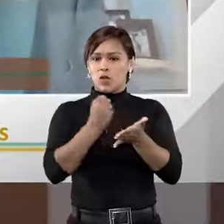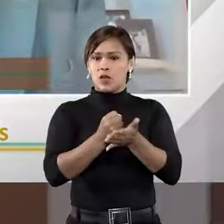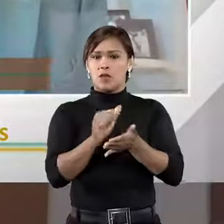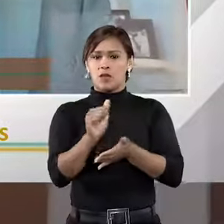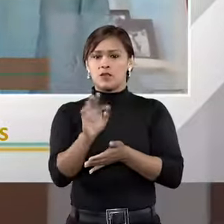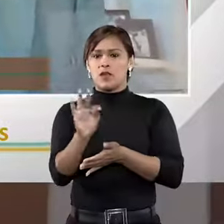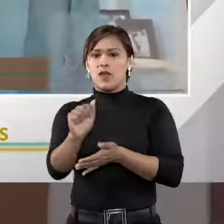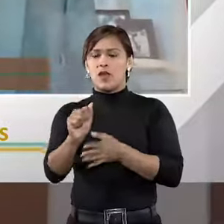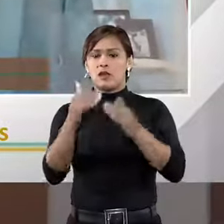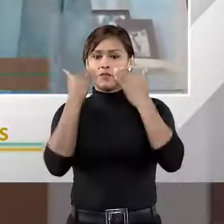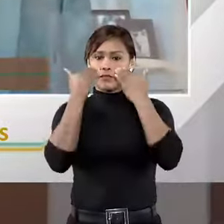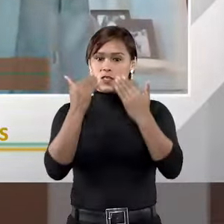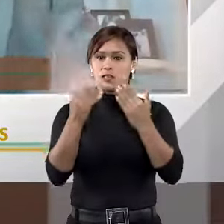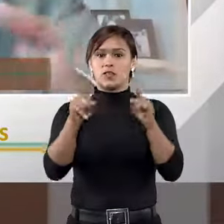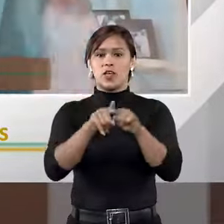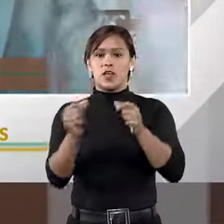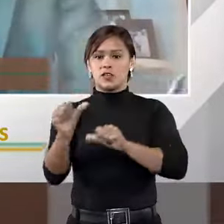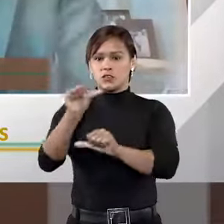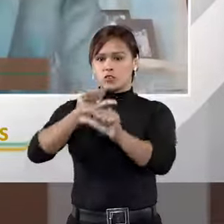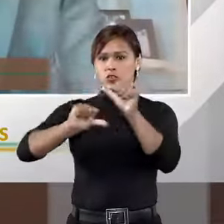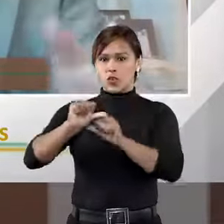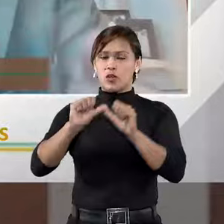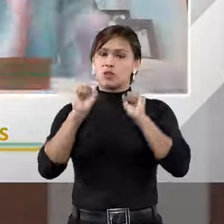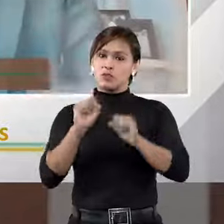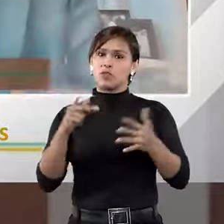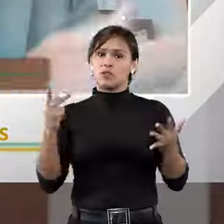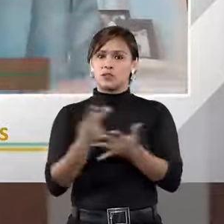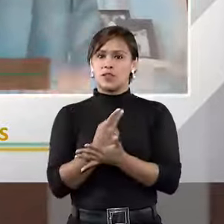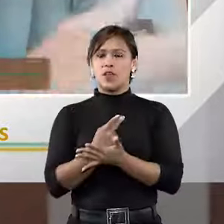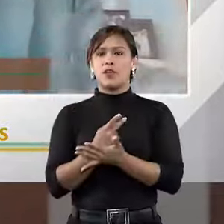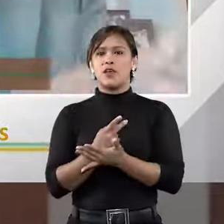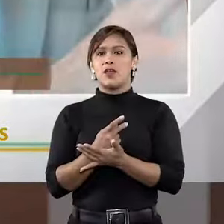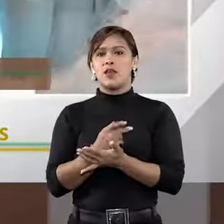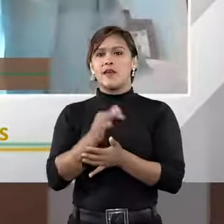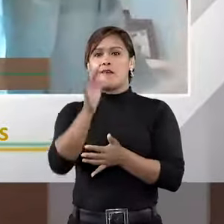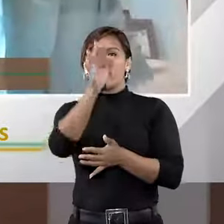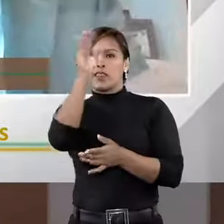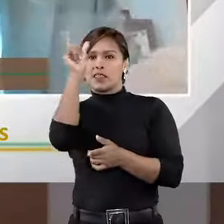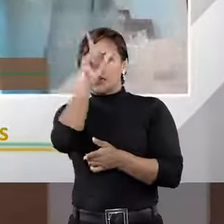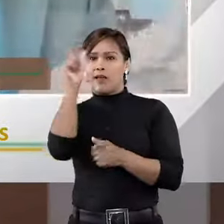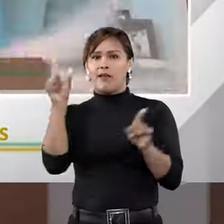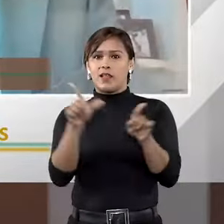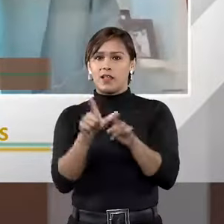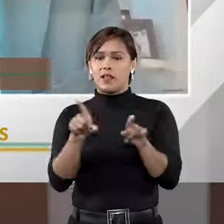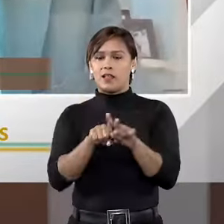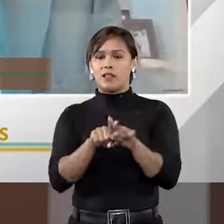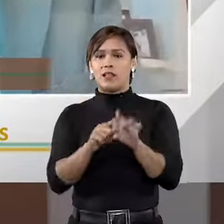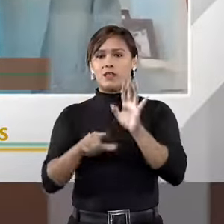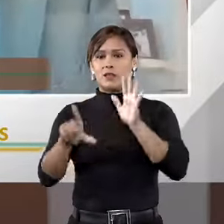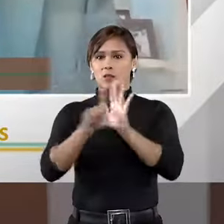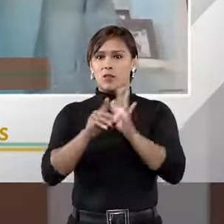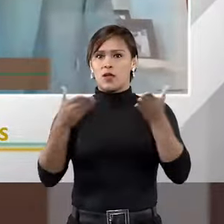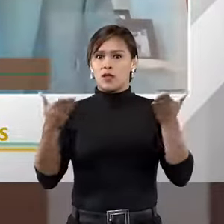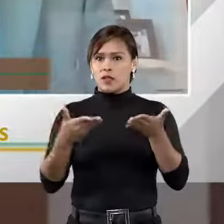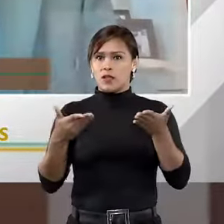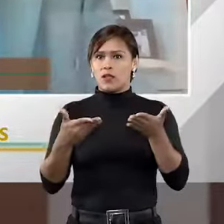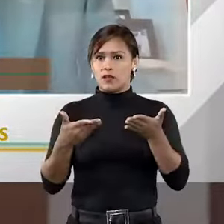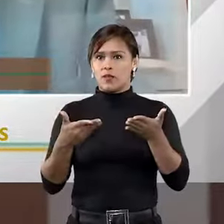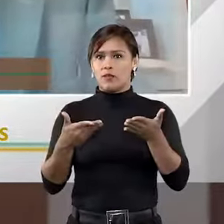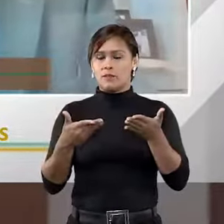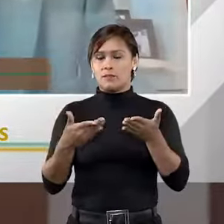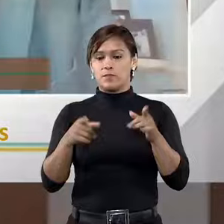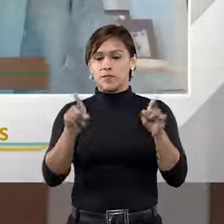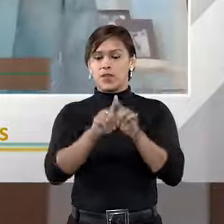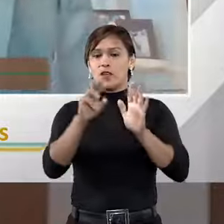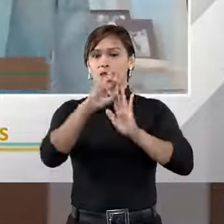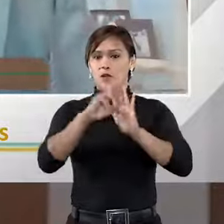da audiência. E os senhores vão para lá e poderiam ir. A Itália atualmente tem uma lei de incentivo a isso. A nossa lei dos juizados especiais tem